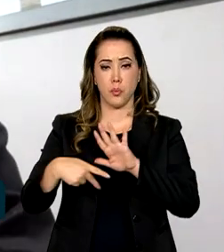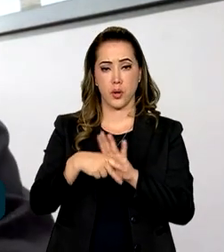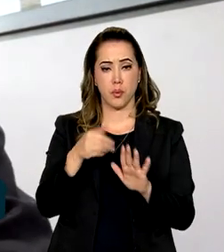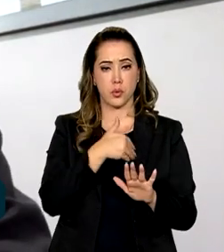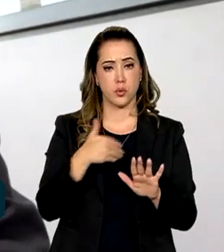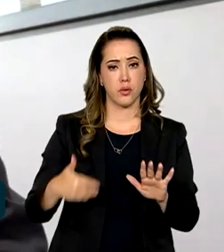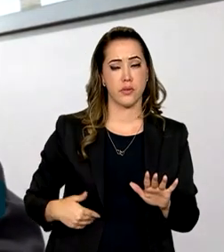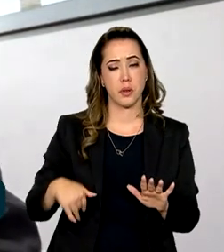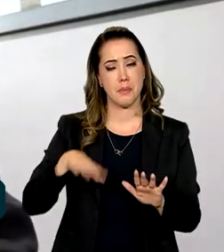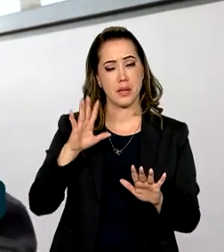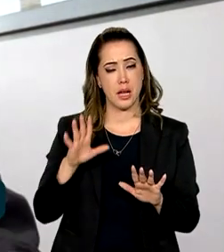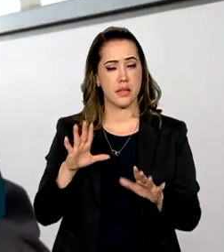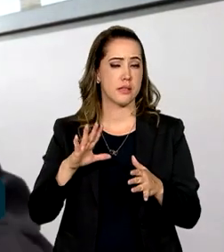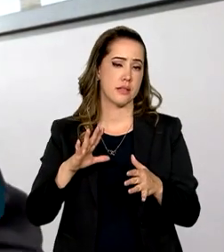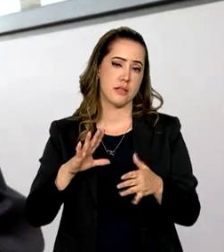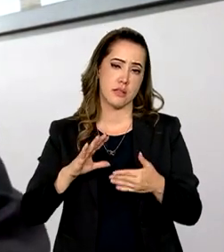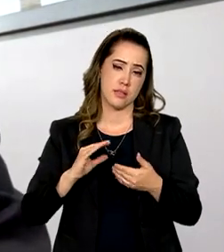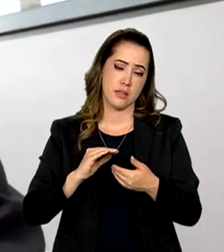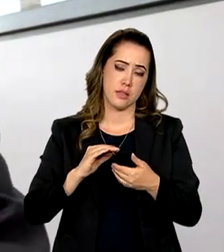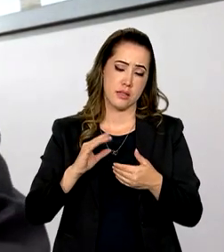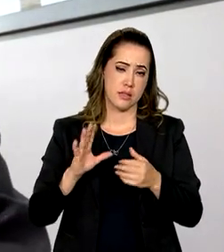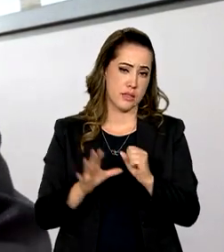seguro dentro da economia, construiu esse título. Abertura